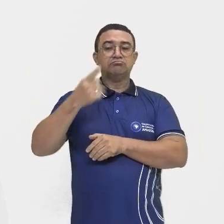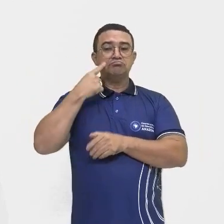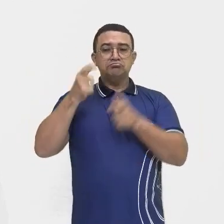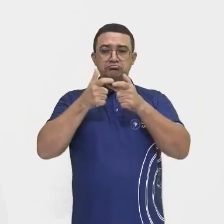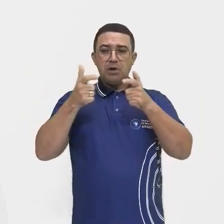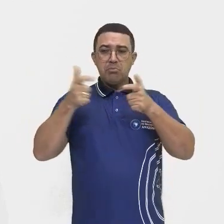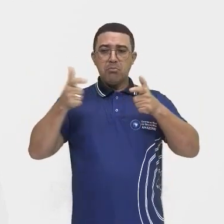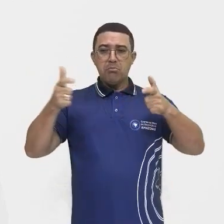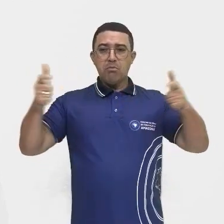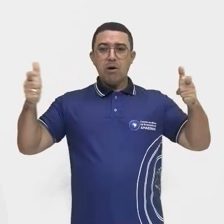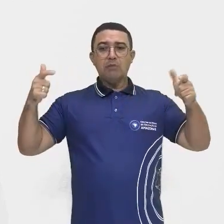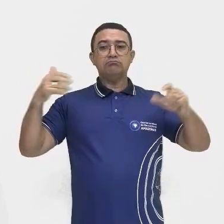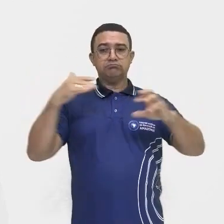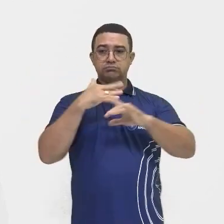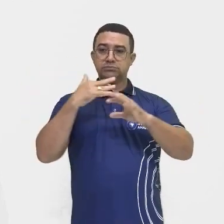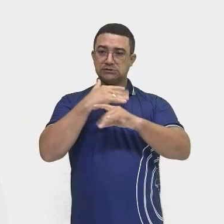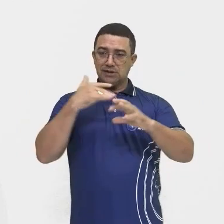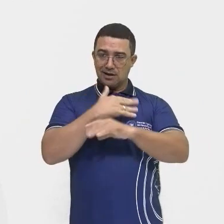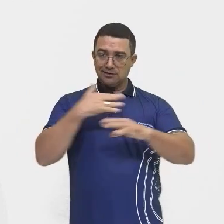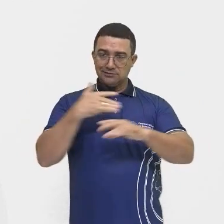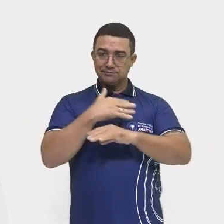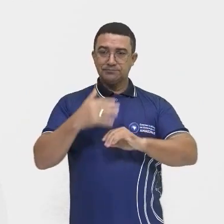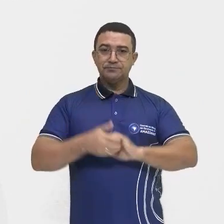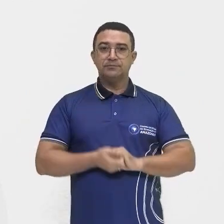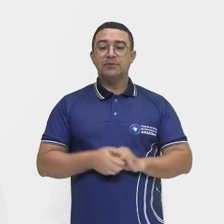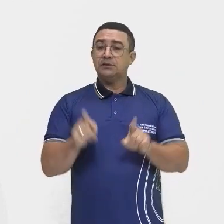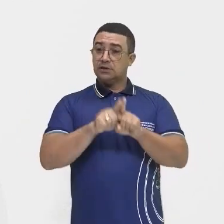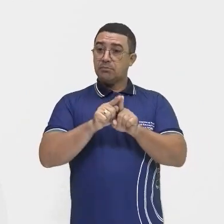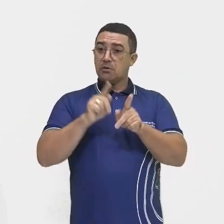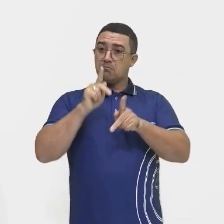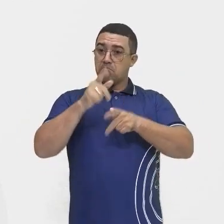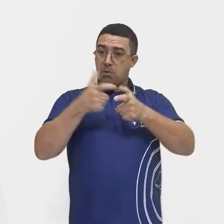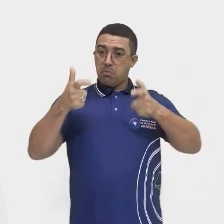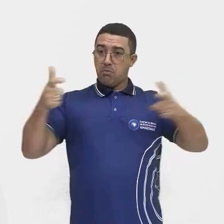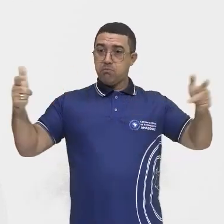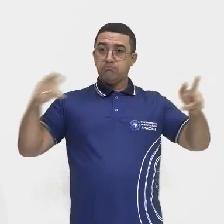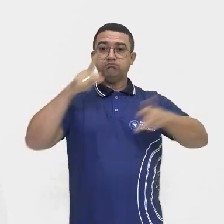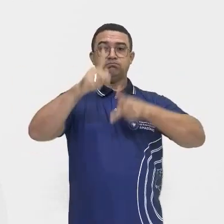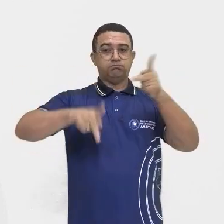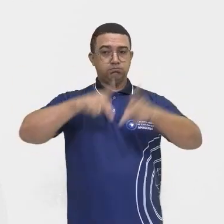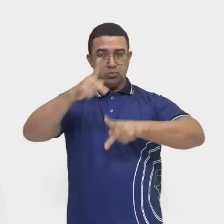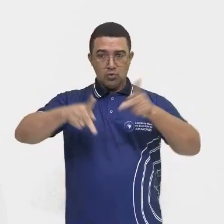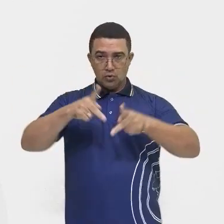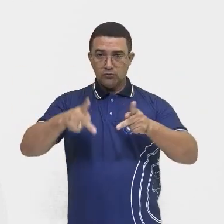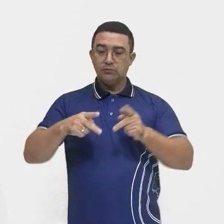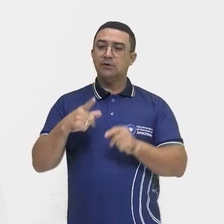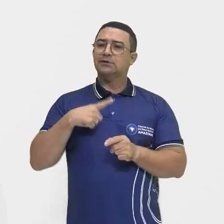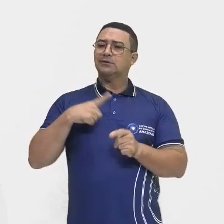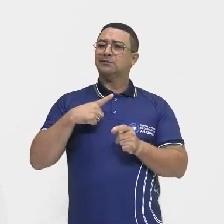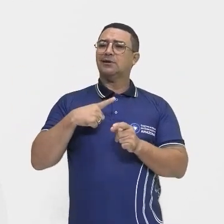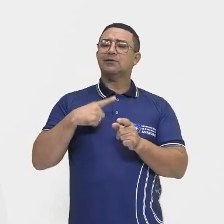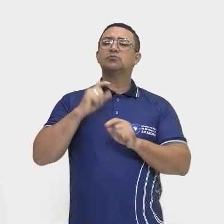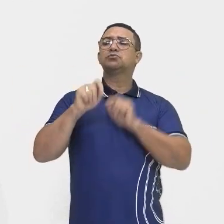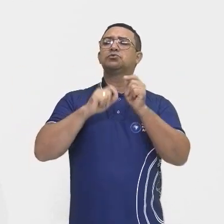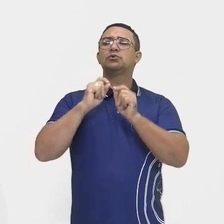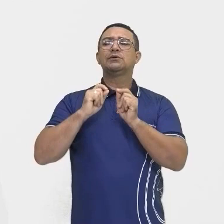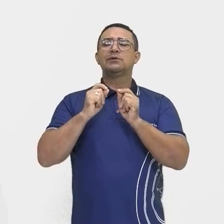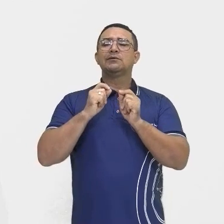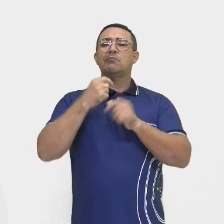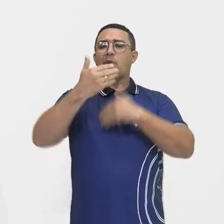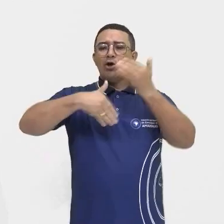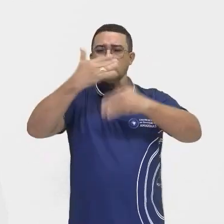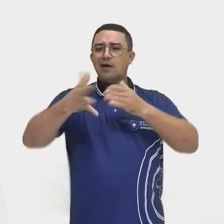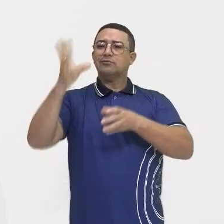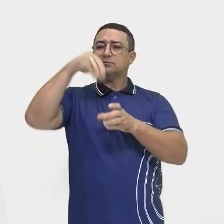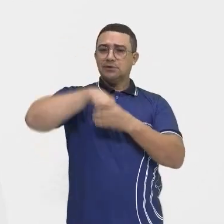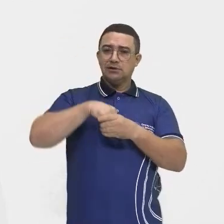cidades, o crescimento da população. Aí a gente tem, durante todo esse processo das cidades aí,